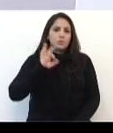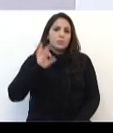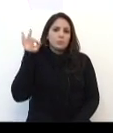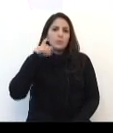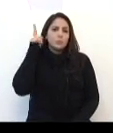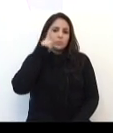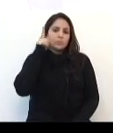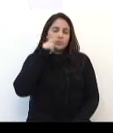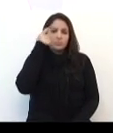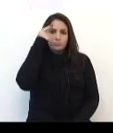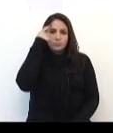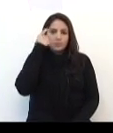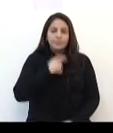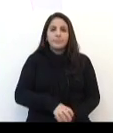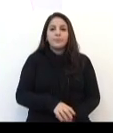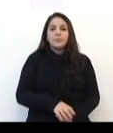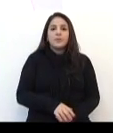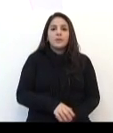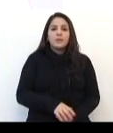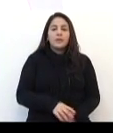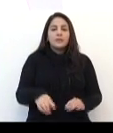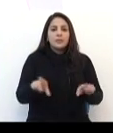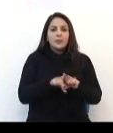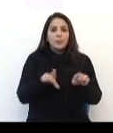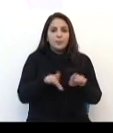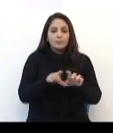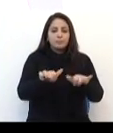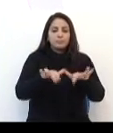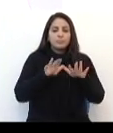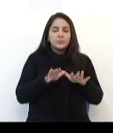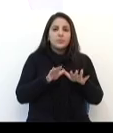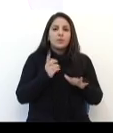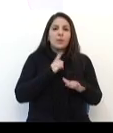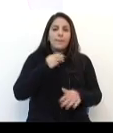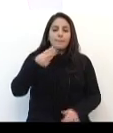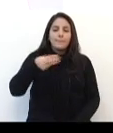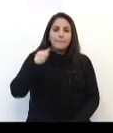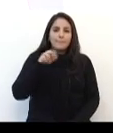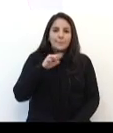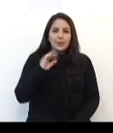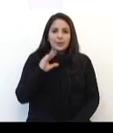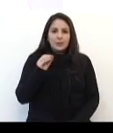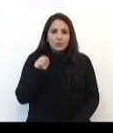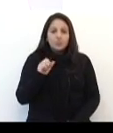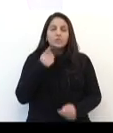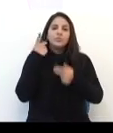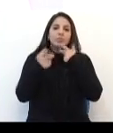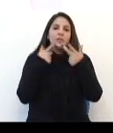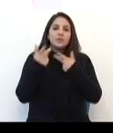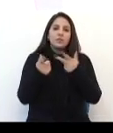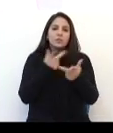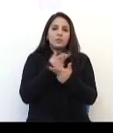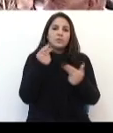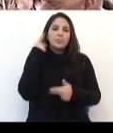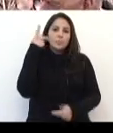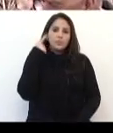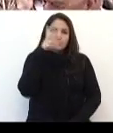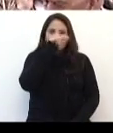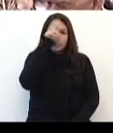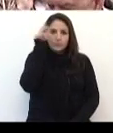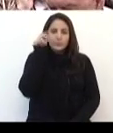uma ideia. No espaço de honra da sessão, Marcos da Silva também falou sobre o cenário político municipal.